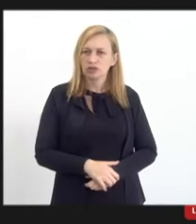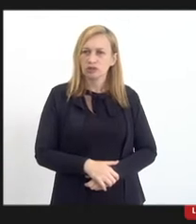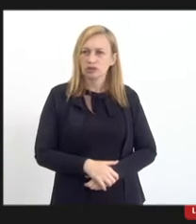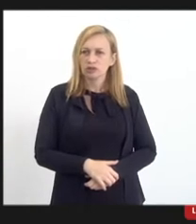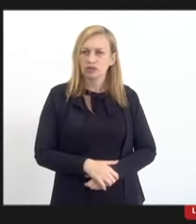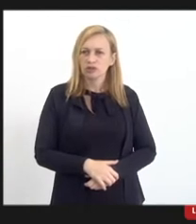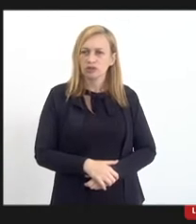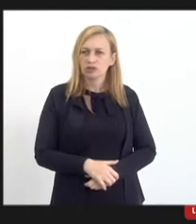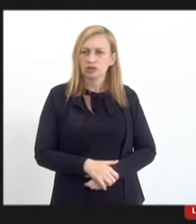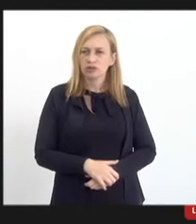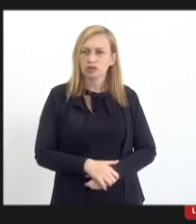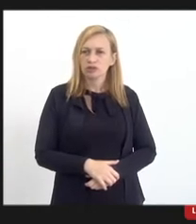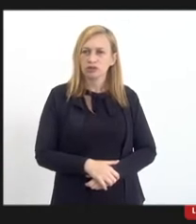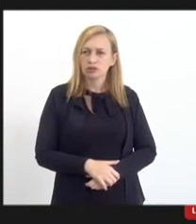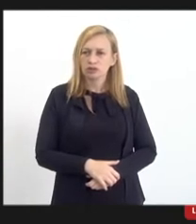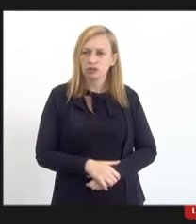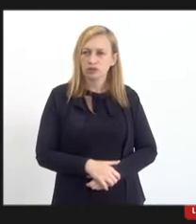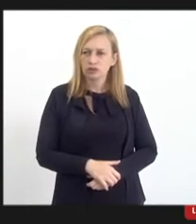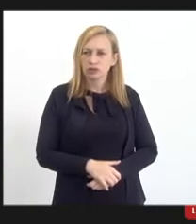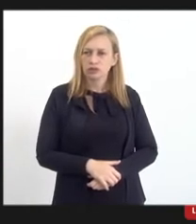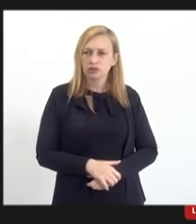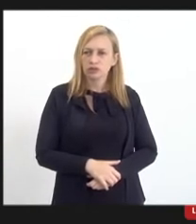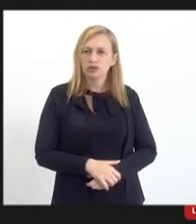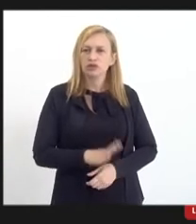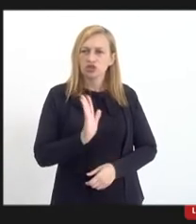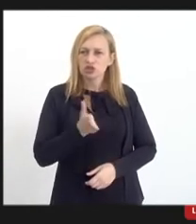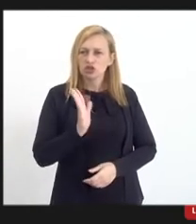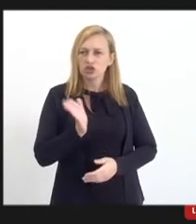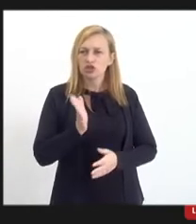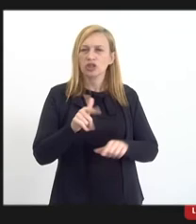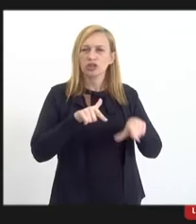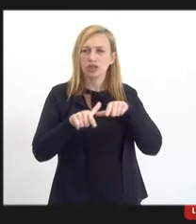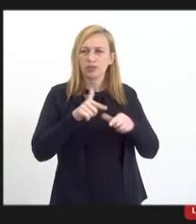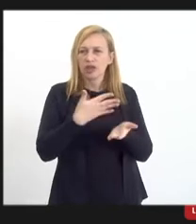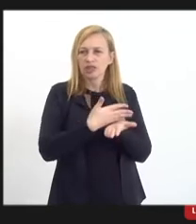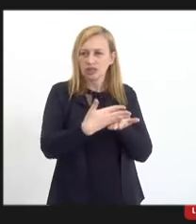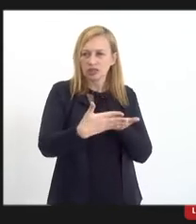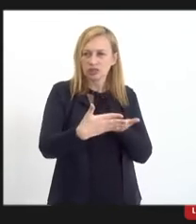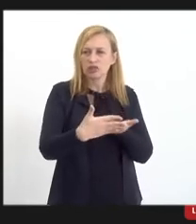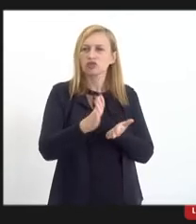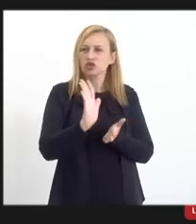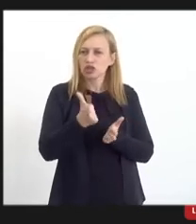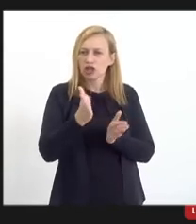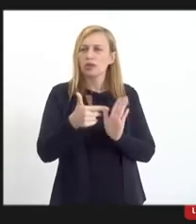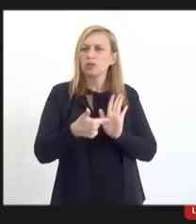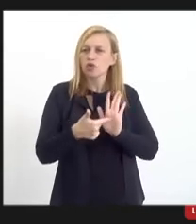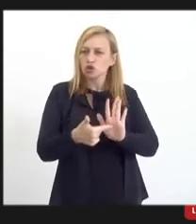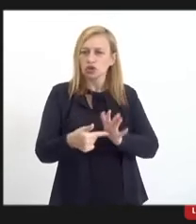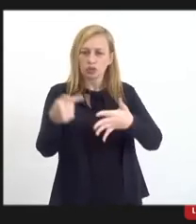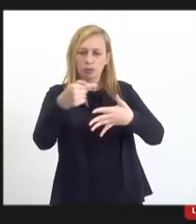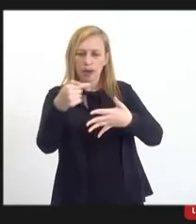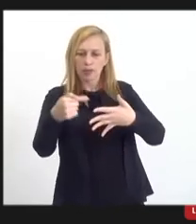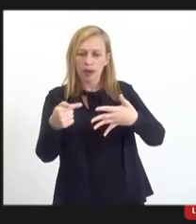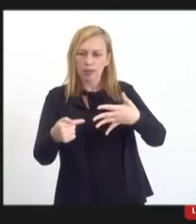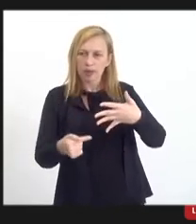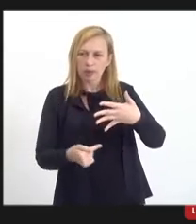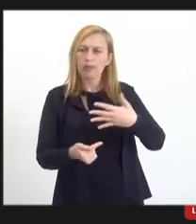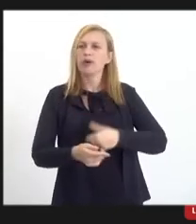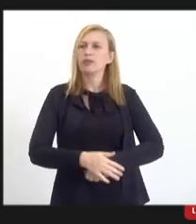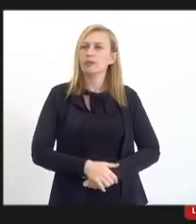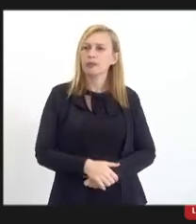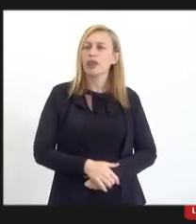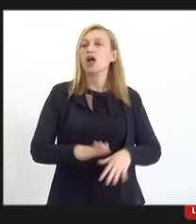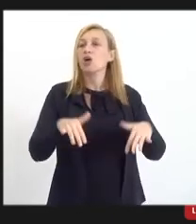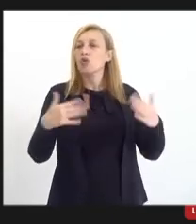Esse trabalho já deu início, quer dizer, então já está identificando caso a caso